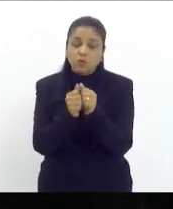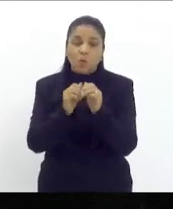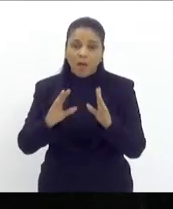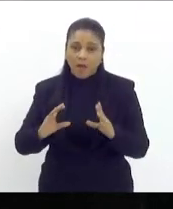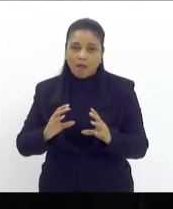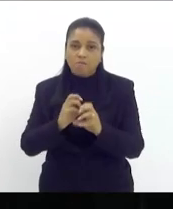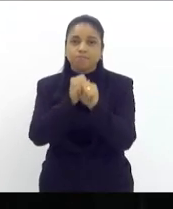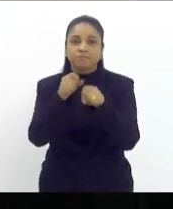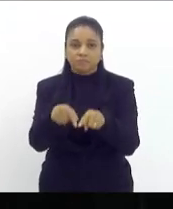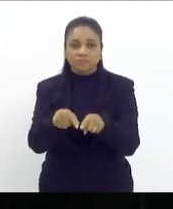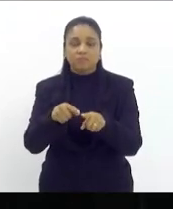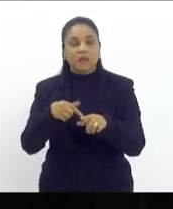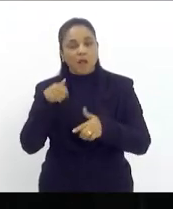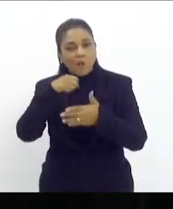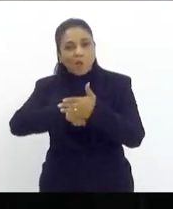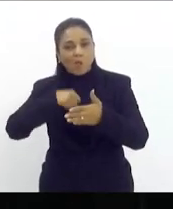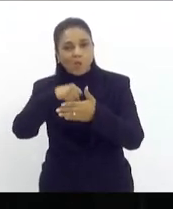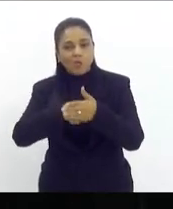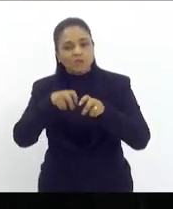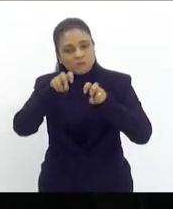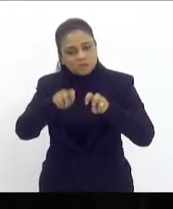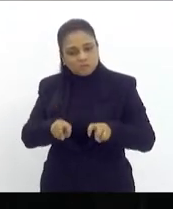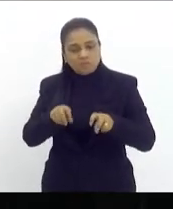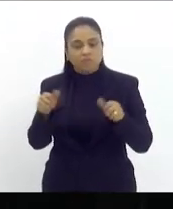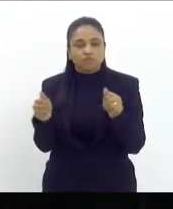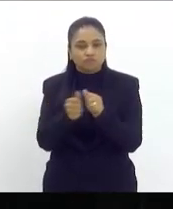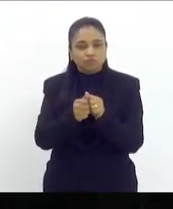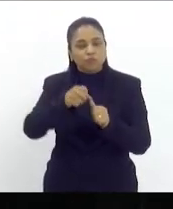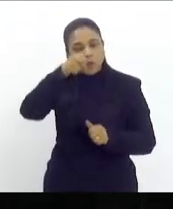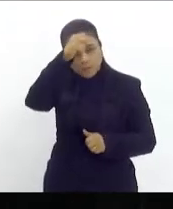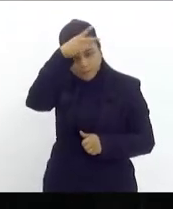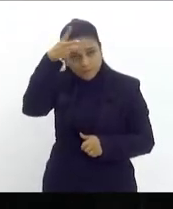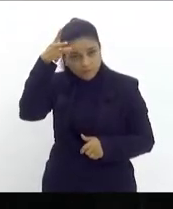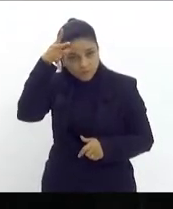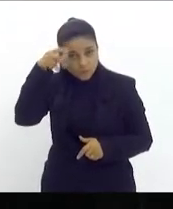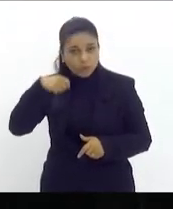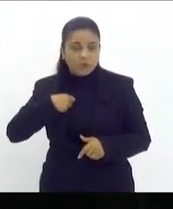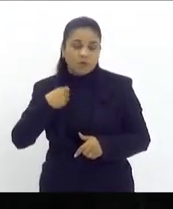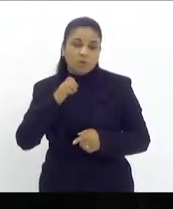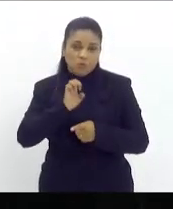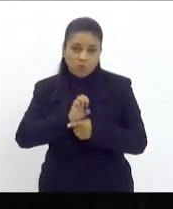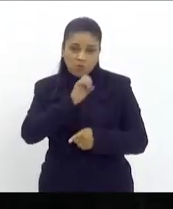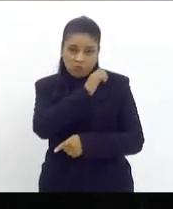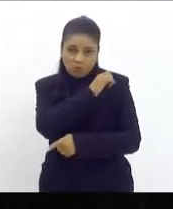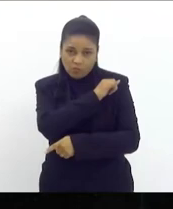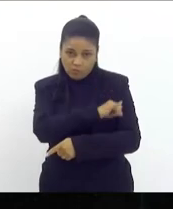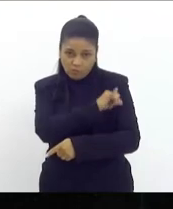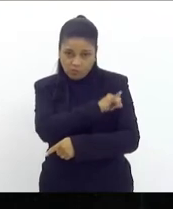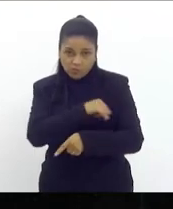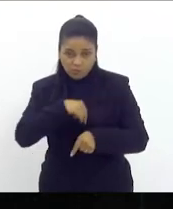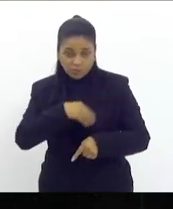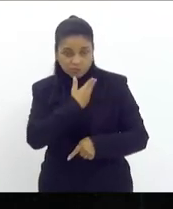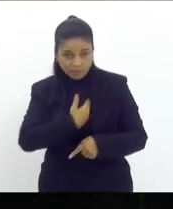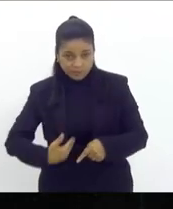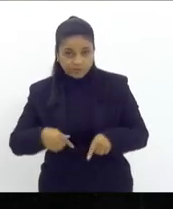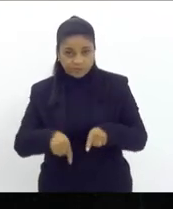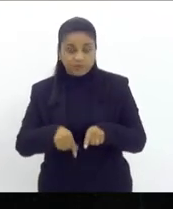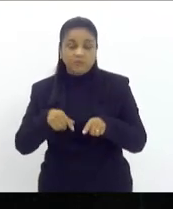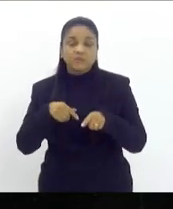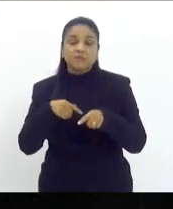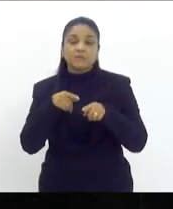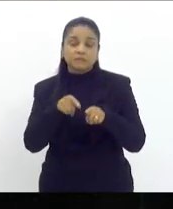para que o governo do estado possa sentar com a prefeitura e fazer com que a gente tenha ali uma nova porta de pronto atendimento para a população